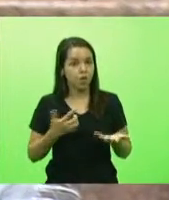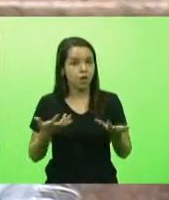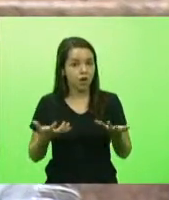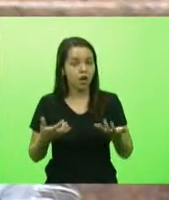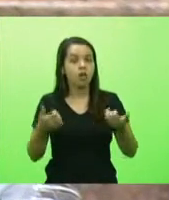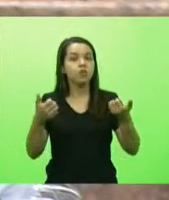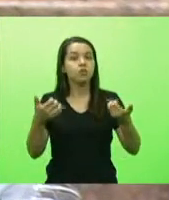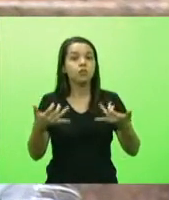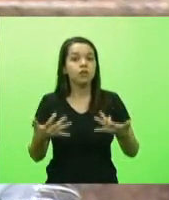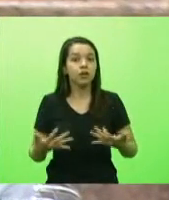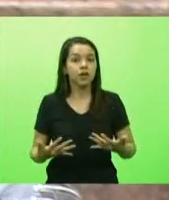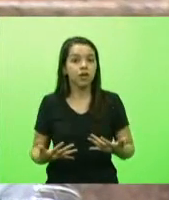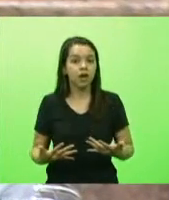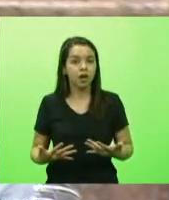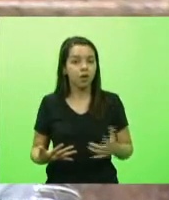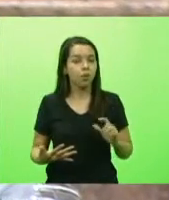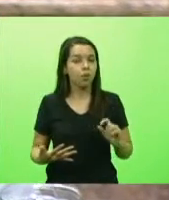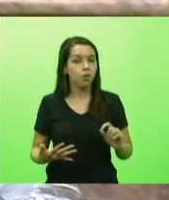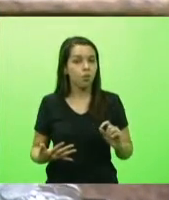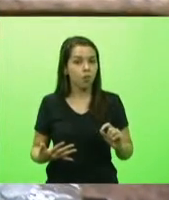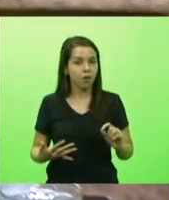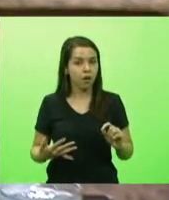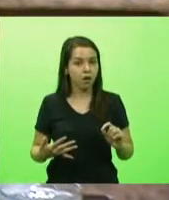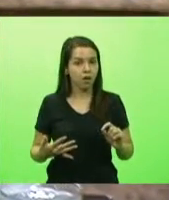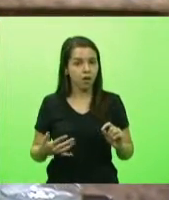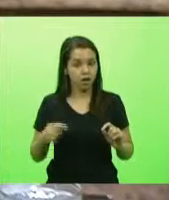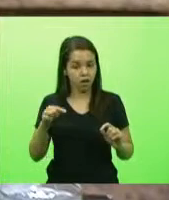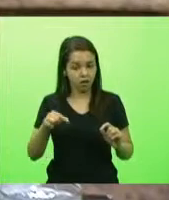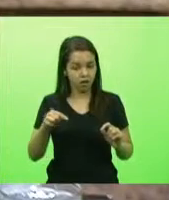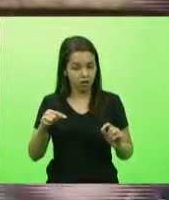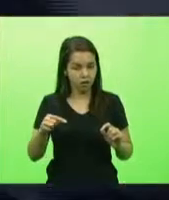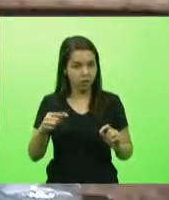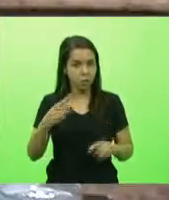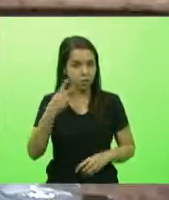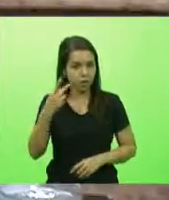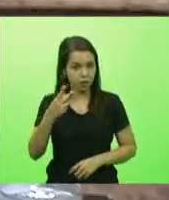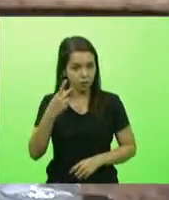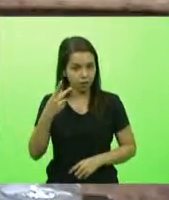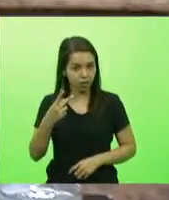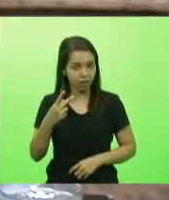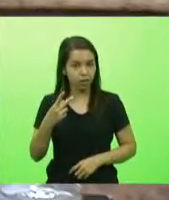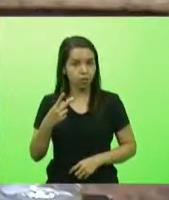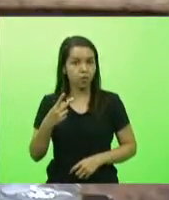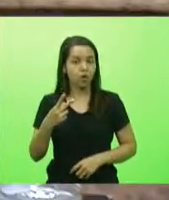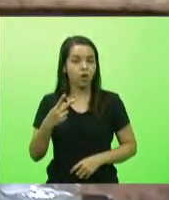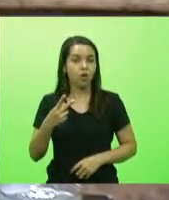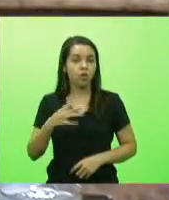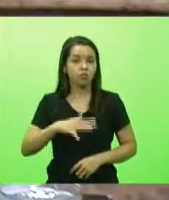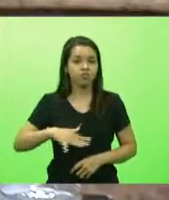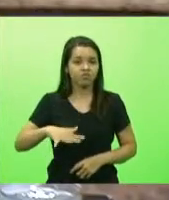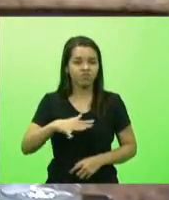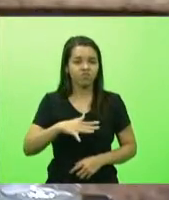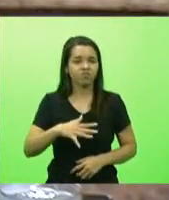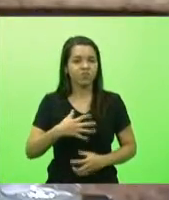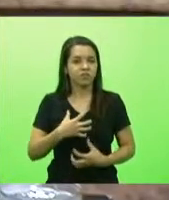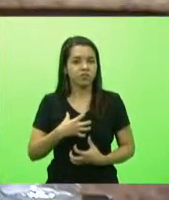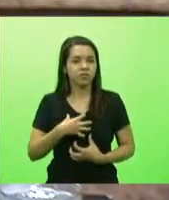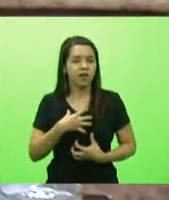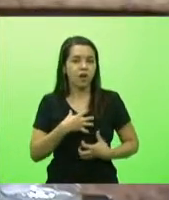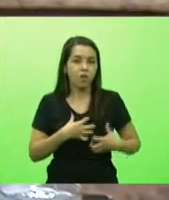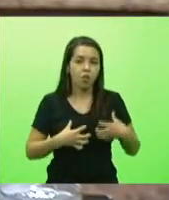é tomado de pela ansiedade e angústia em relação ao ritmo da vacinação